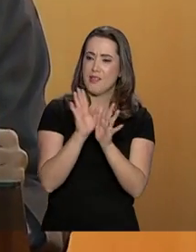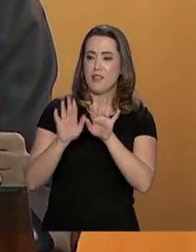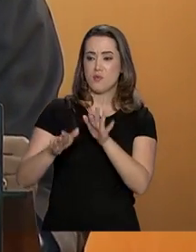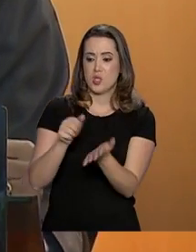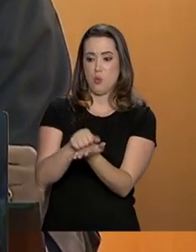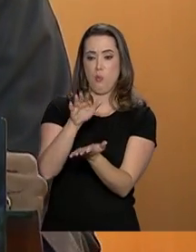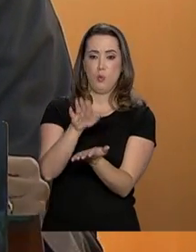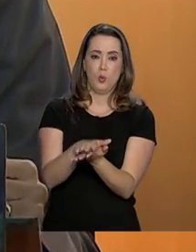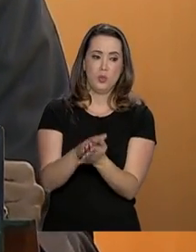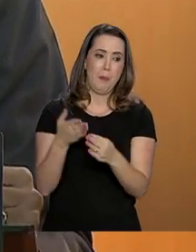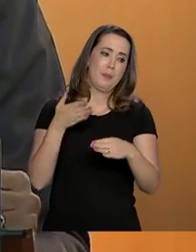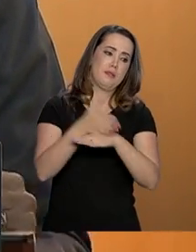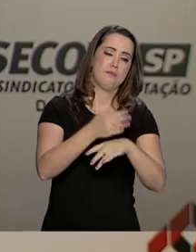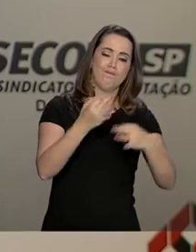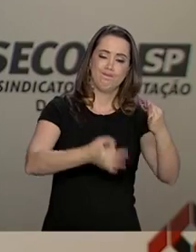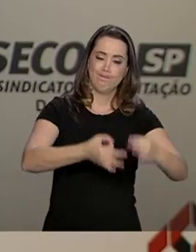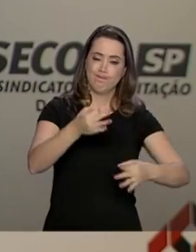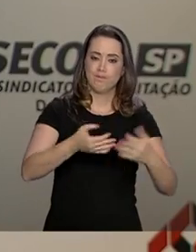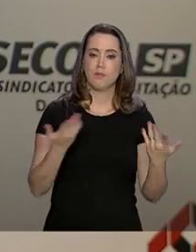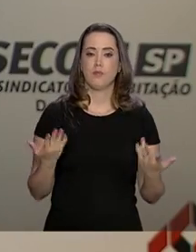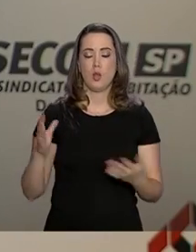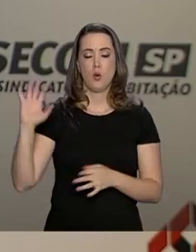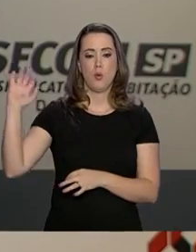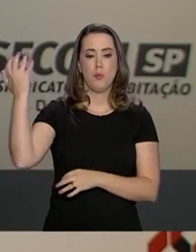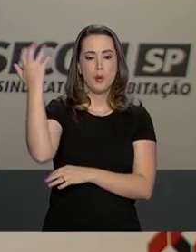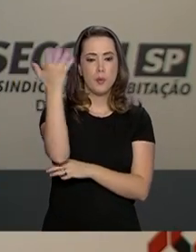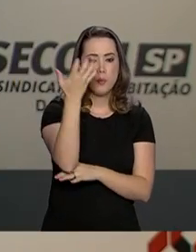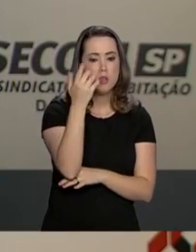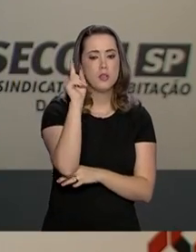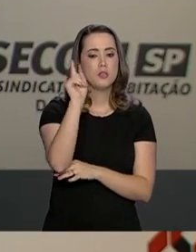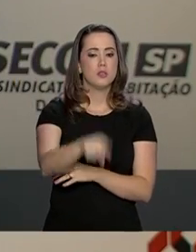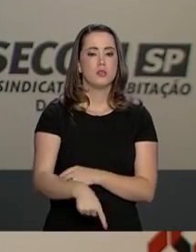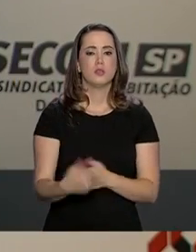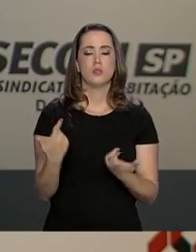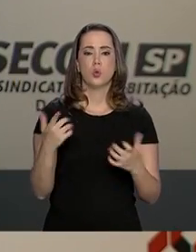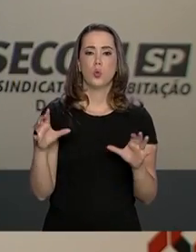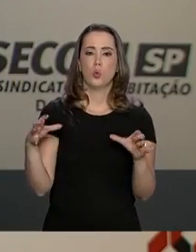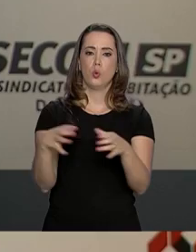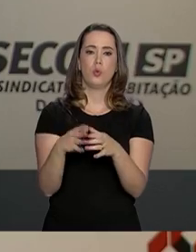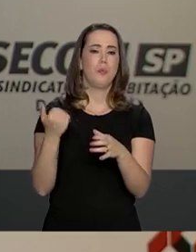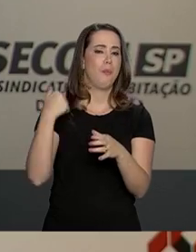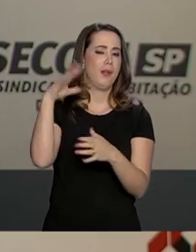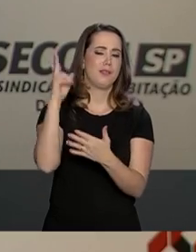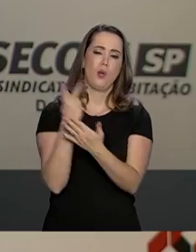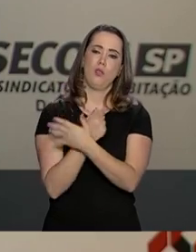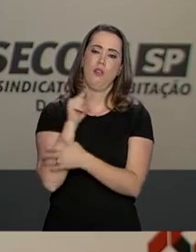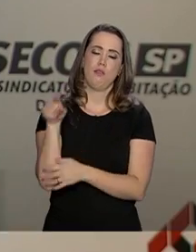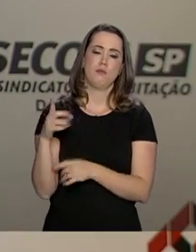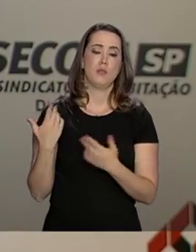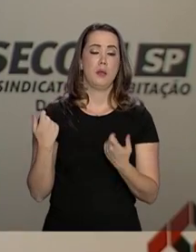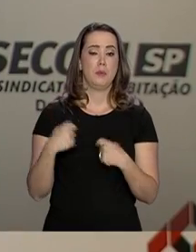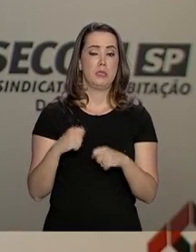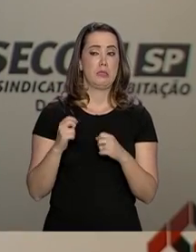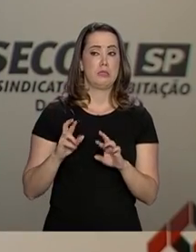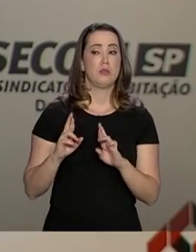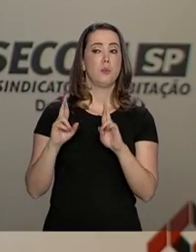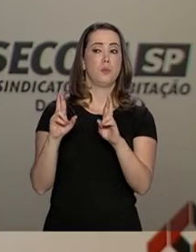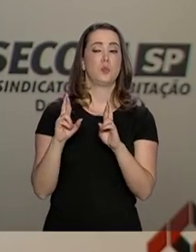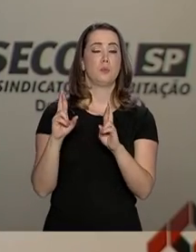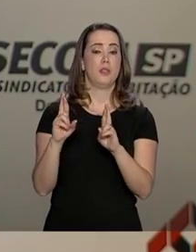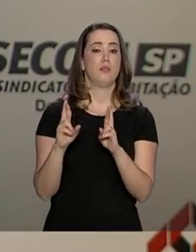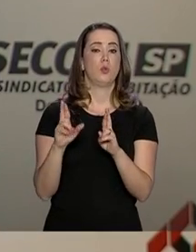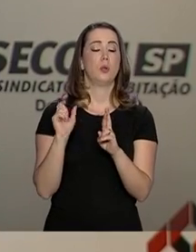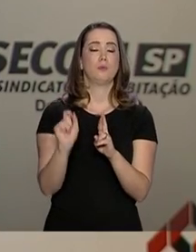sejam levados à justiça. O meio ambiente, em especial, é o setor onde isso mais acontece. Então, esperamos, sim,